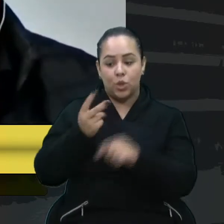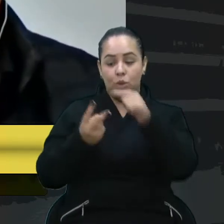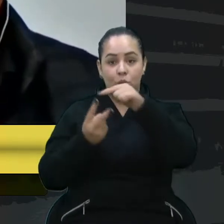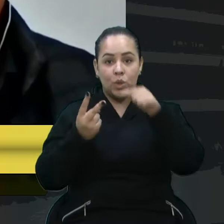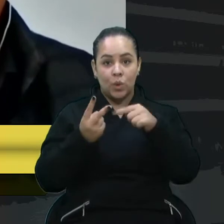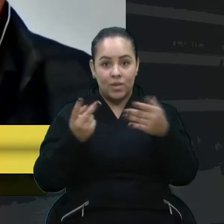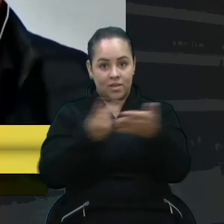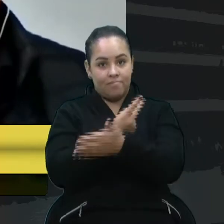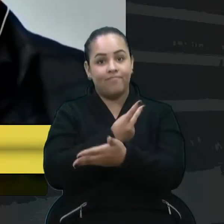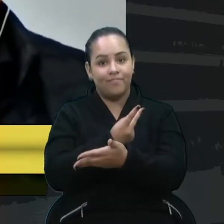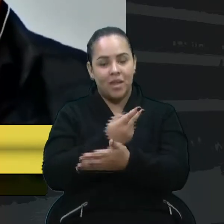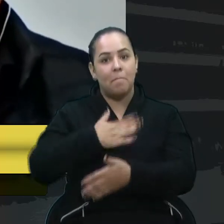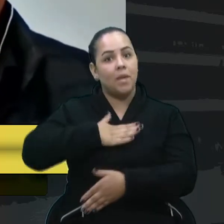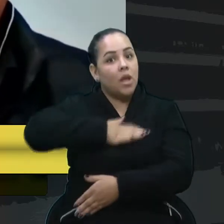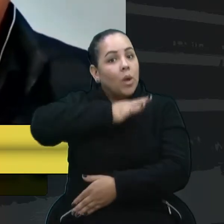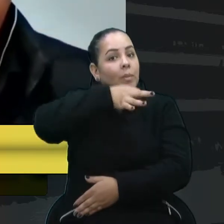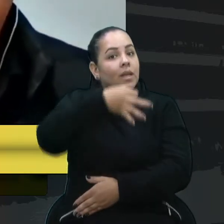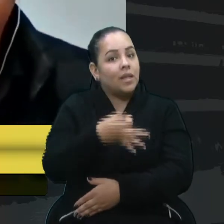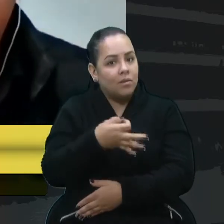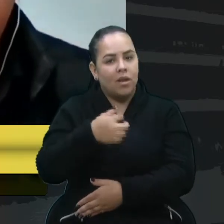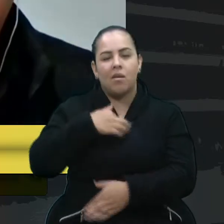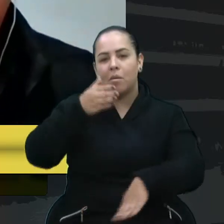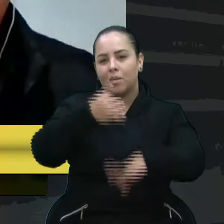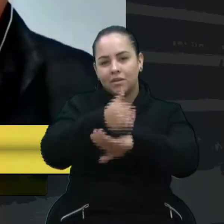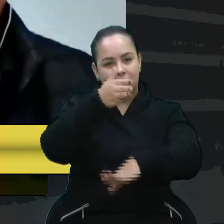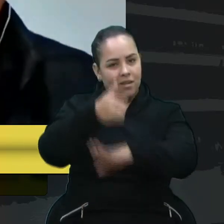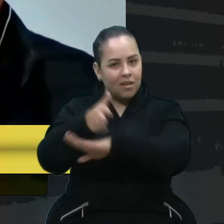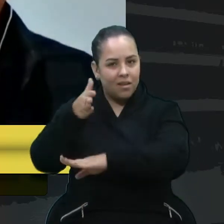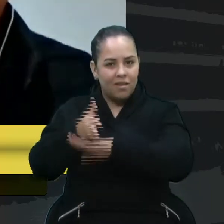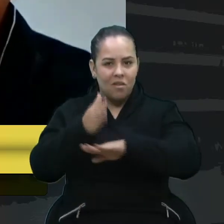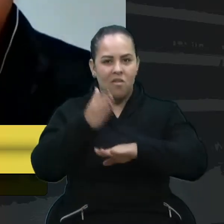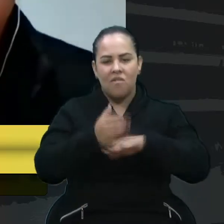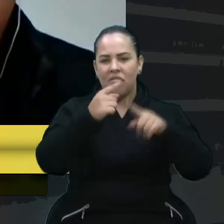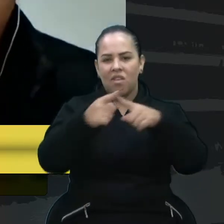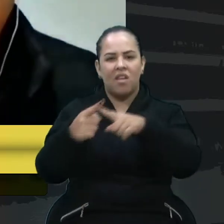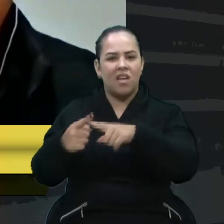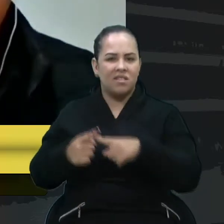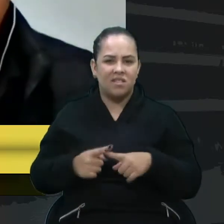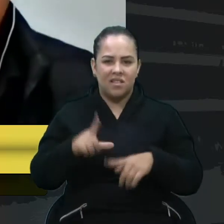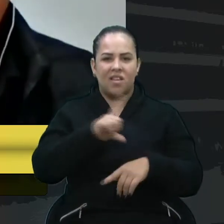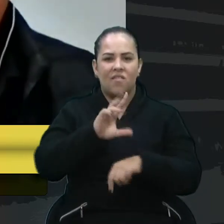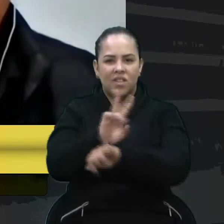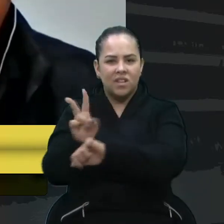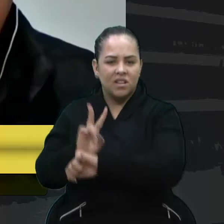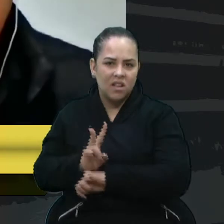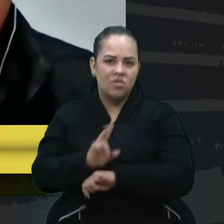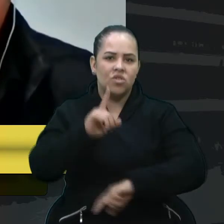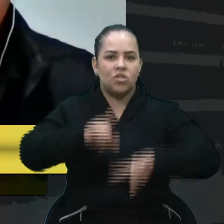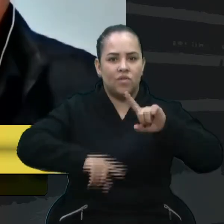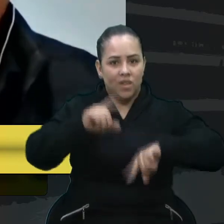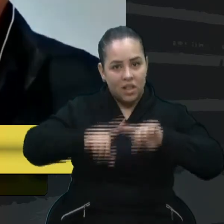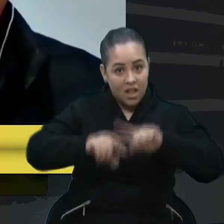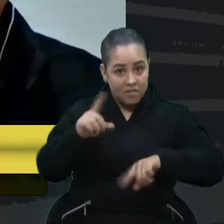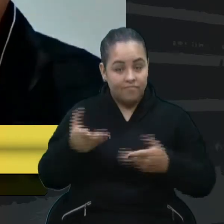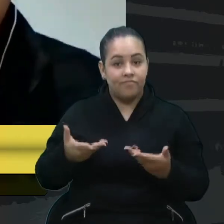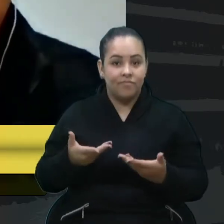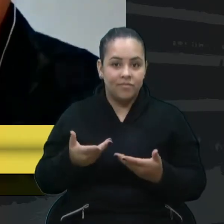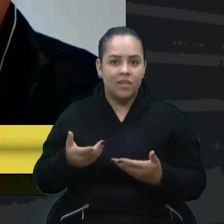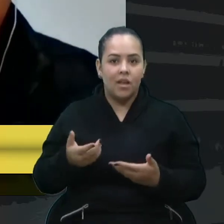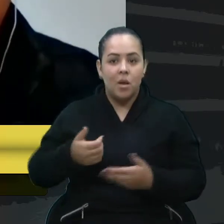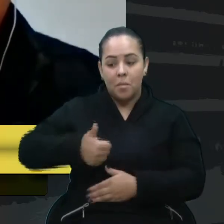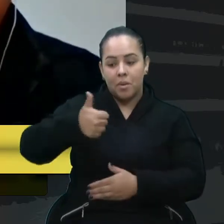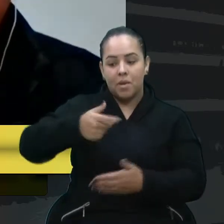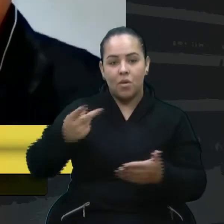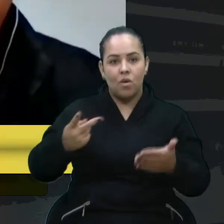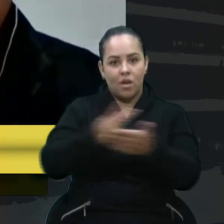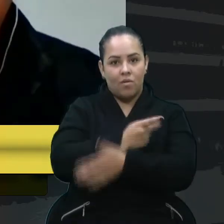Na minha opinião, participei já diversas vezes de blitz, diversas vezes de ações e de operações. O primeiro erro